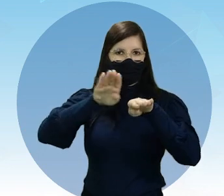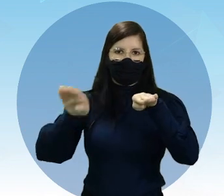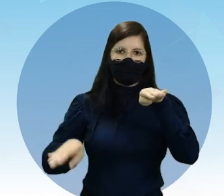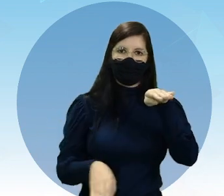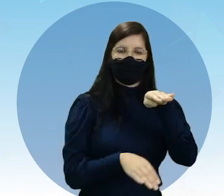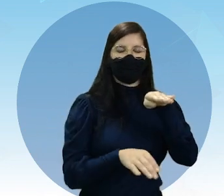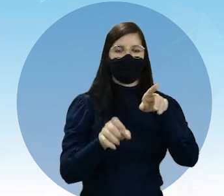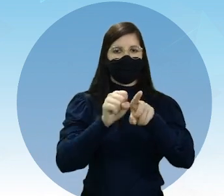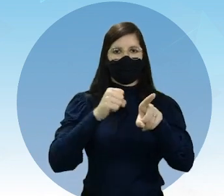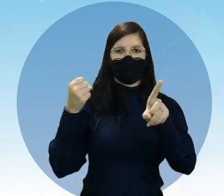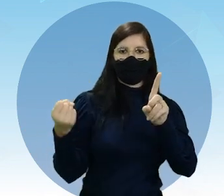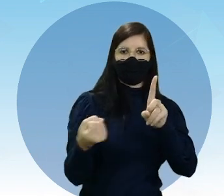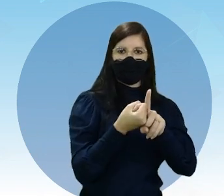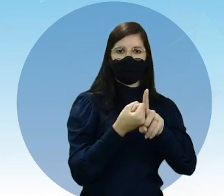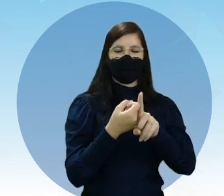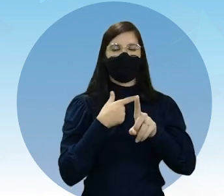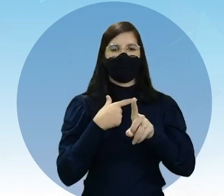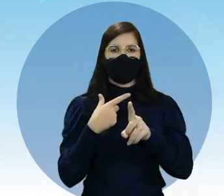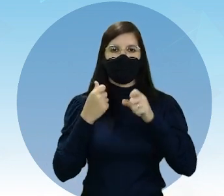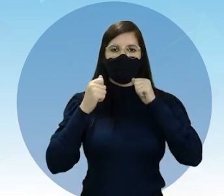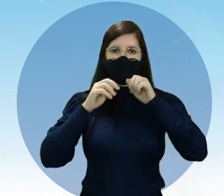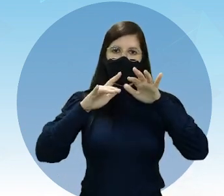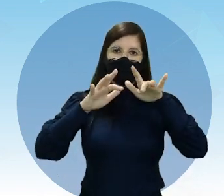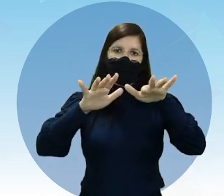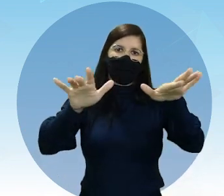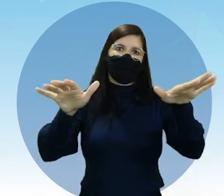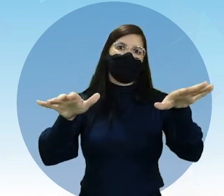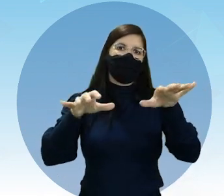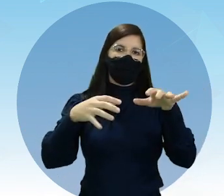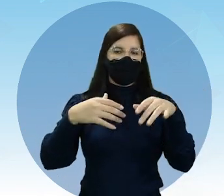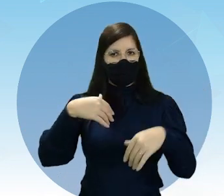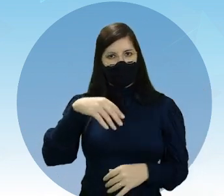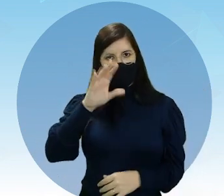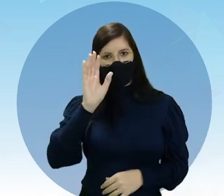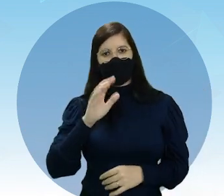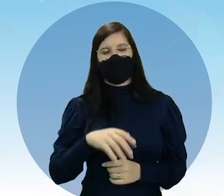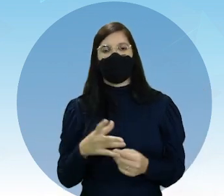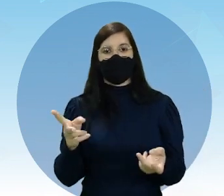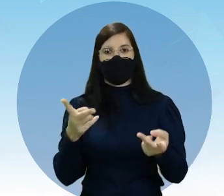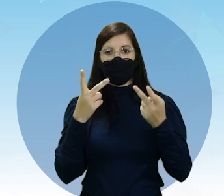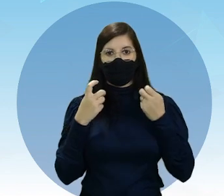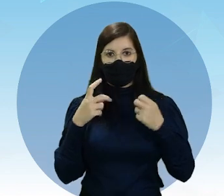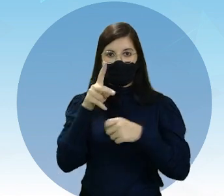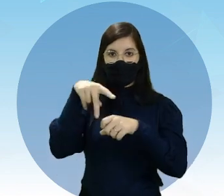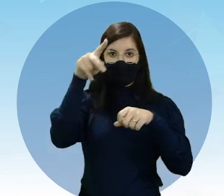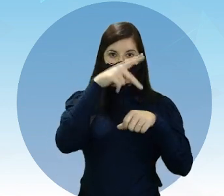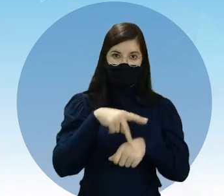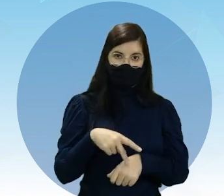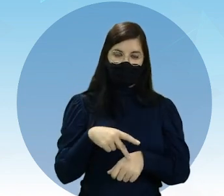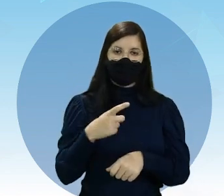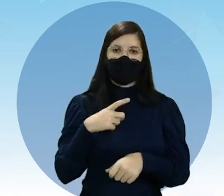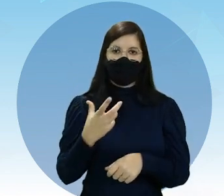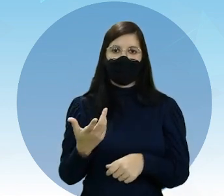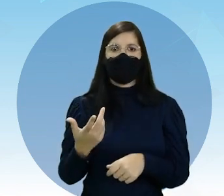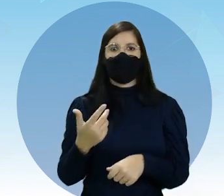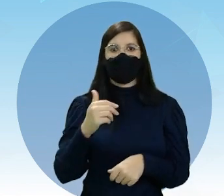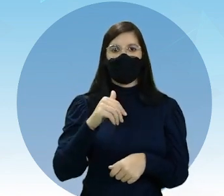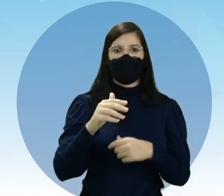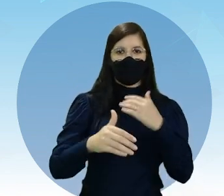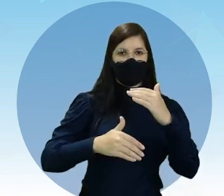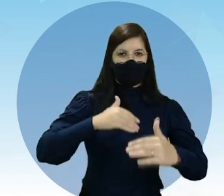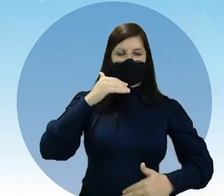sociais elas sejam extremas. Enquanto se observam países altamente